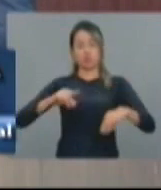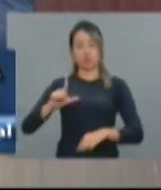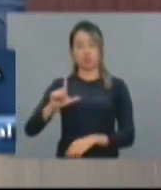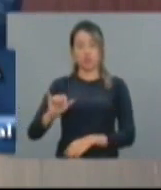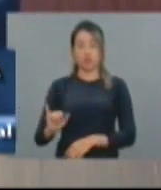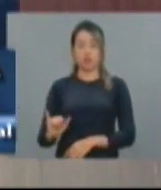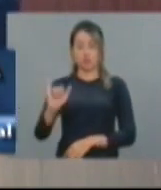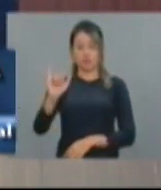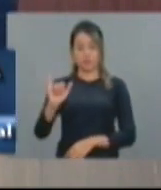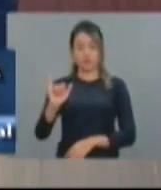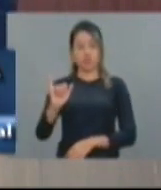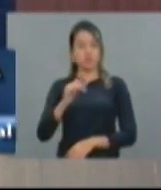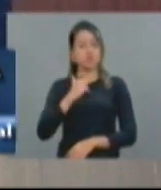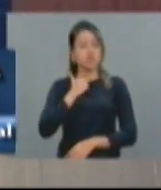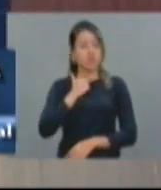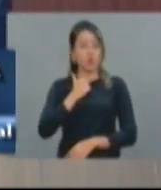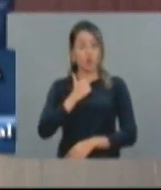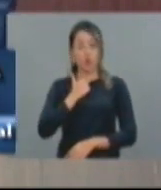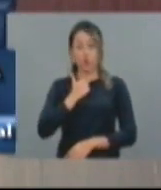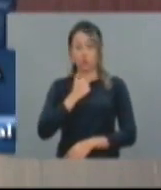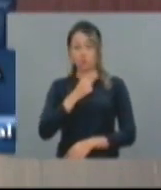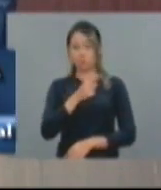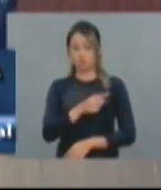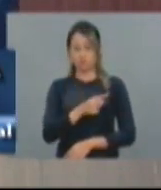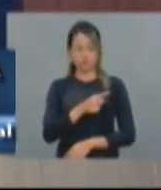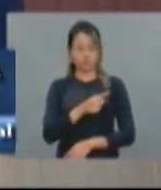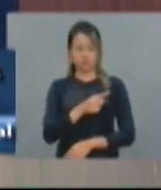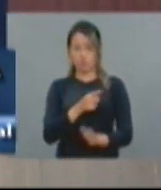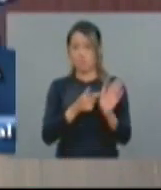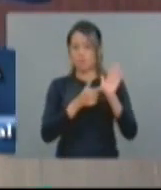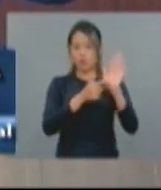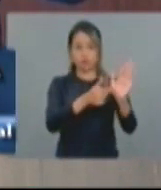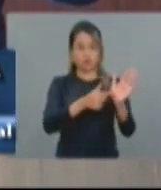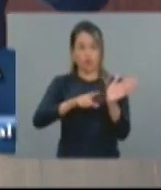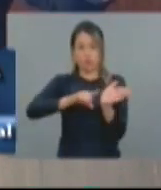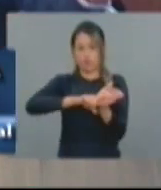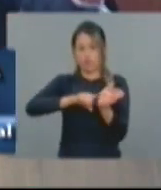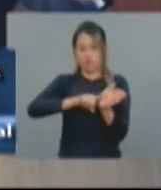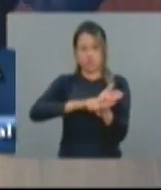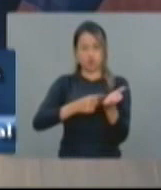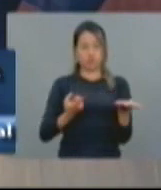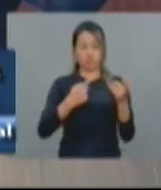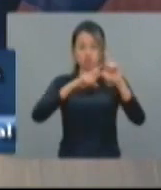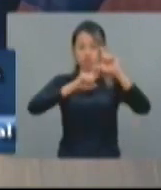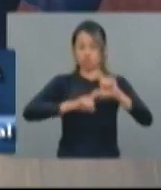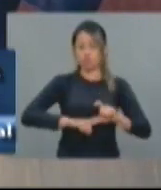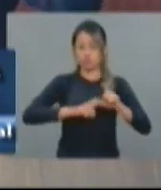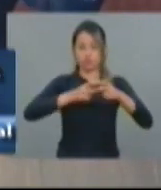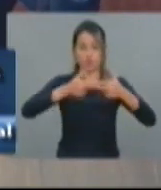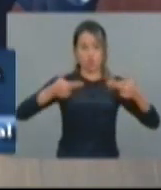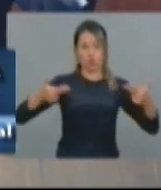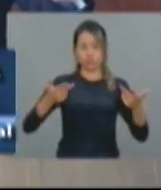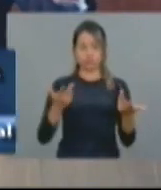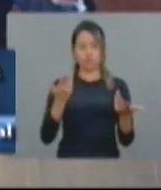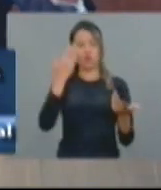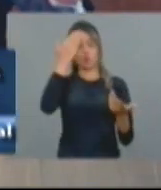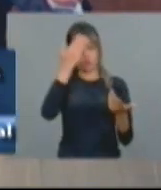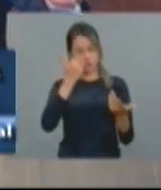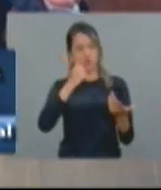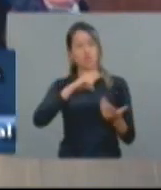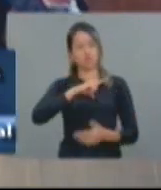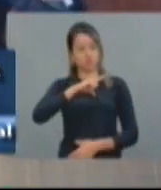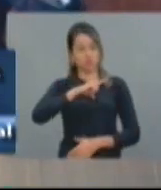déficit. Ele tinha que ter arranjado provisionamento, mesmo com as medidas absurdas, mesmo com as medidas